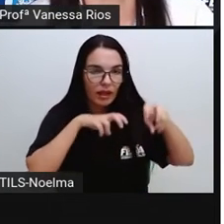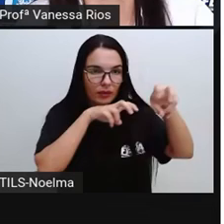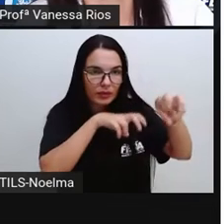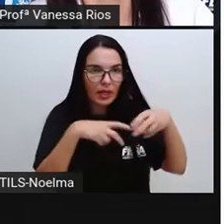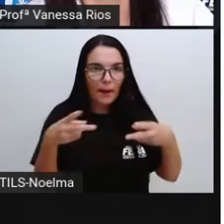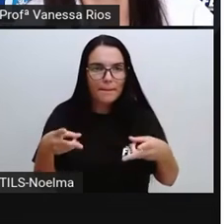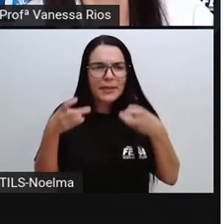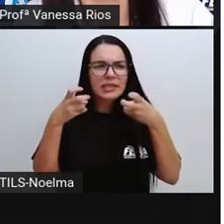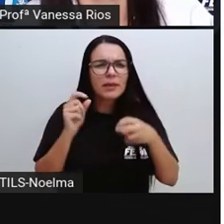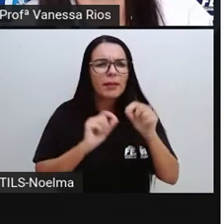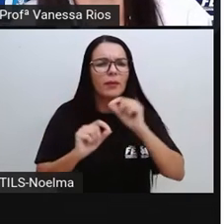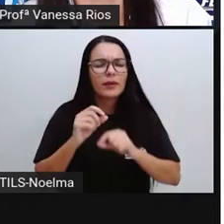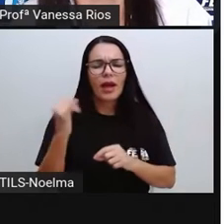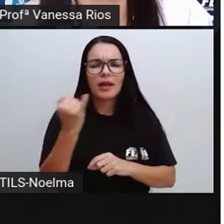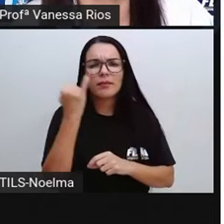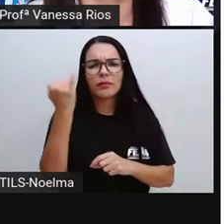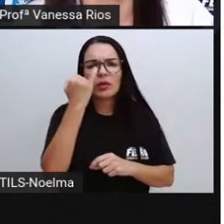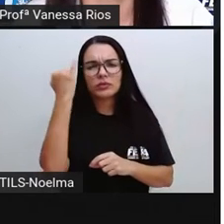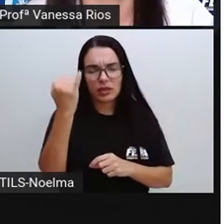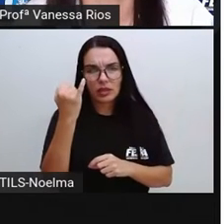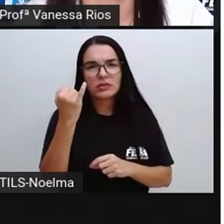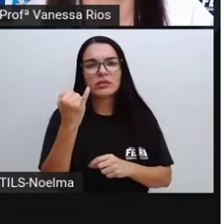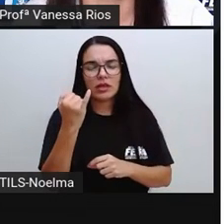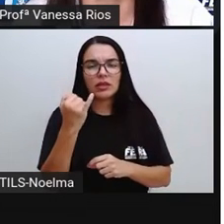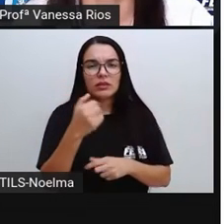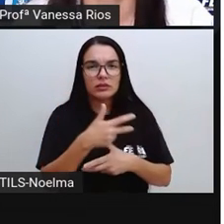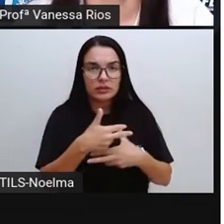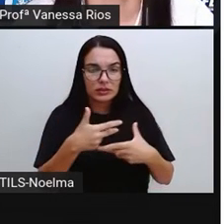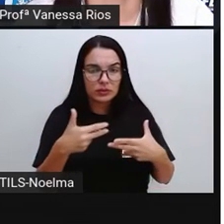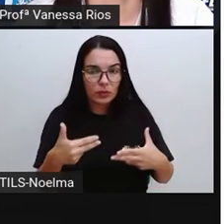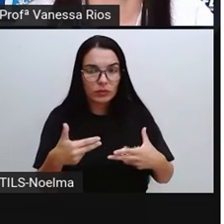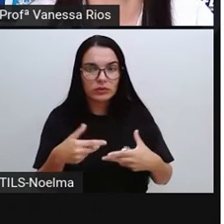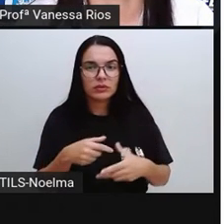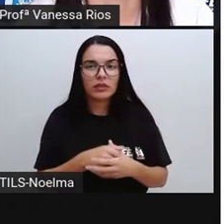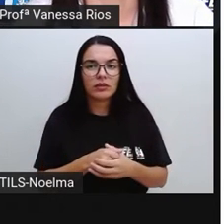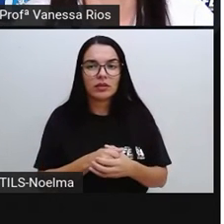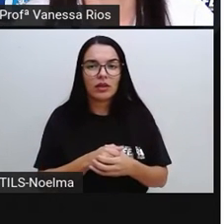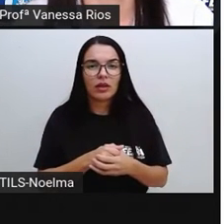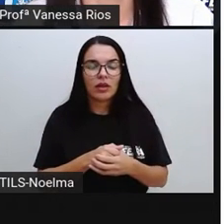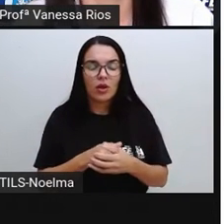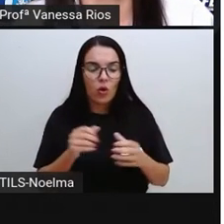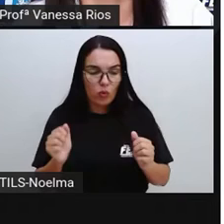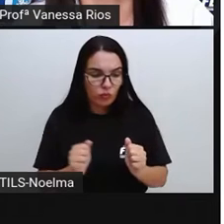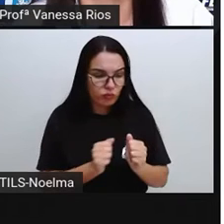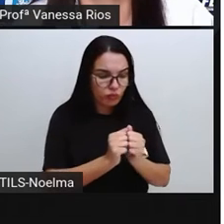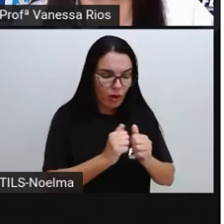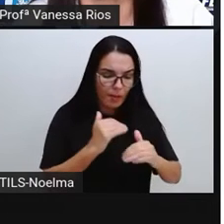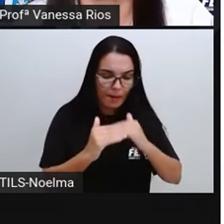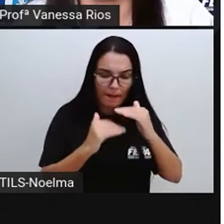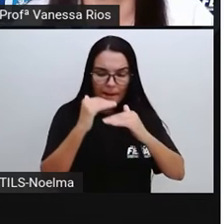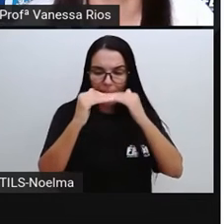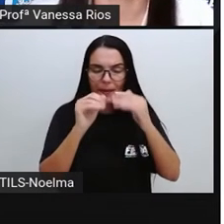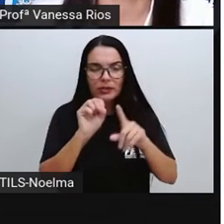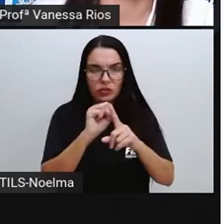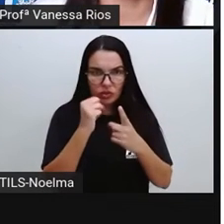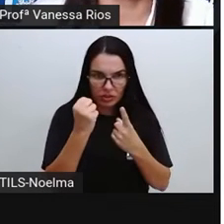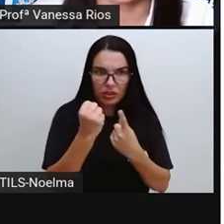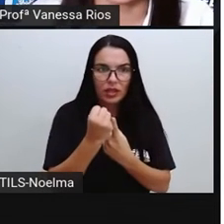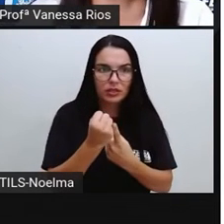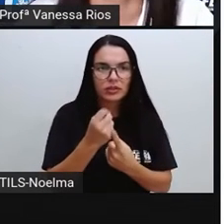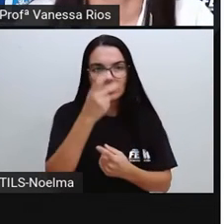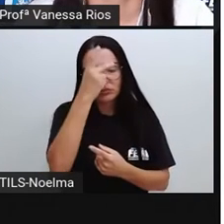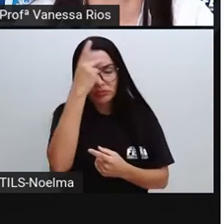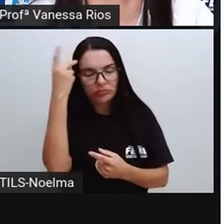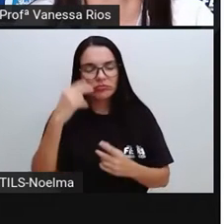perceber a importância dessa atividade, dessa ação, dentro do processo de desenvolvimento social do ser